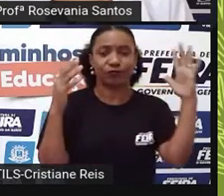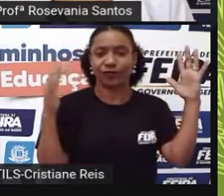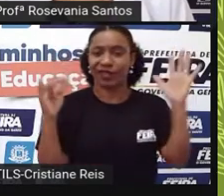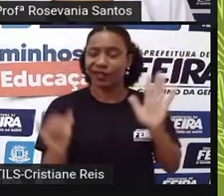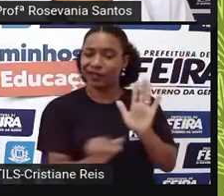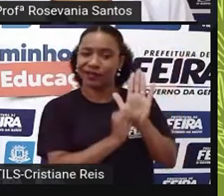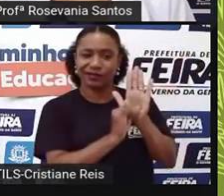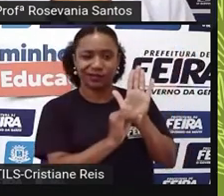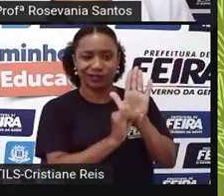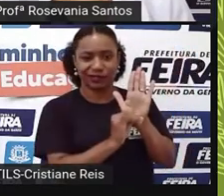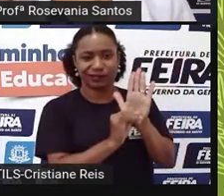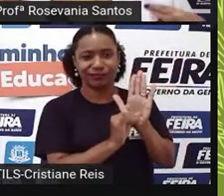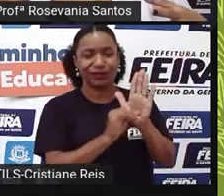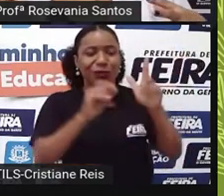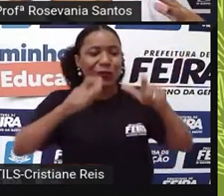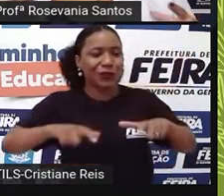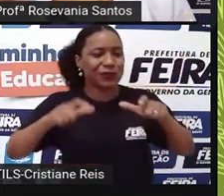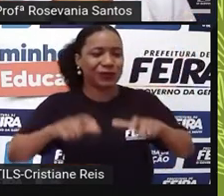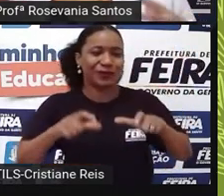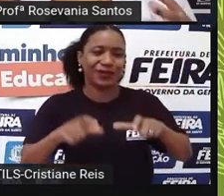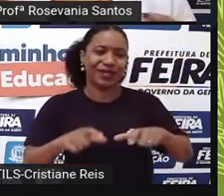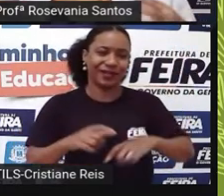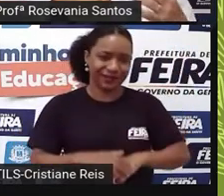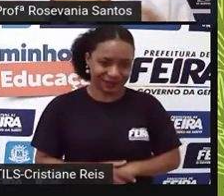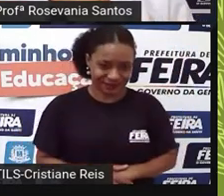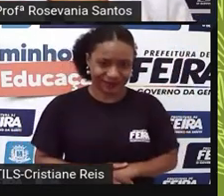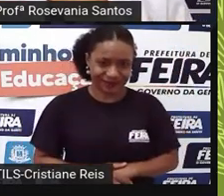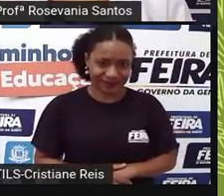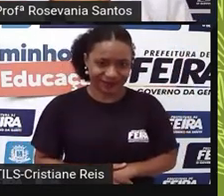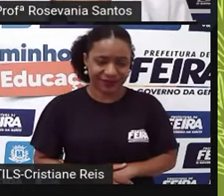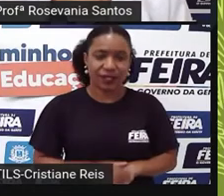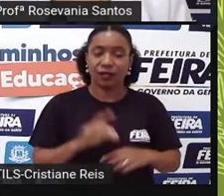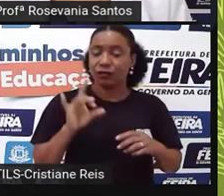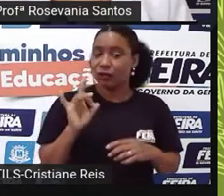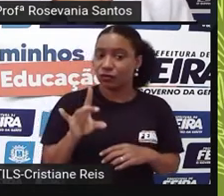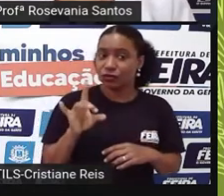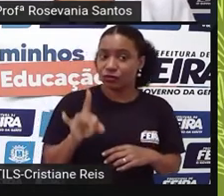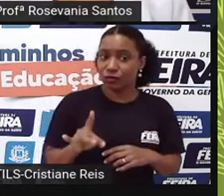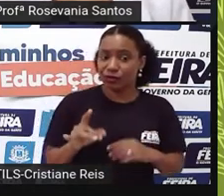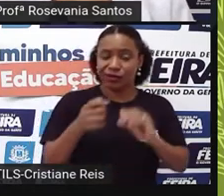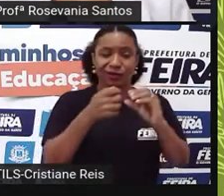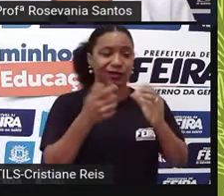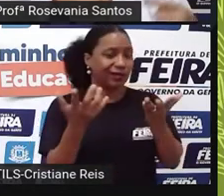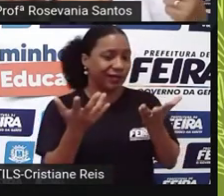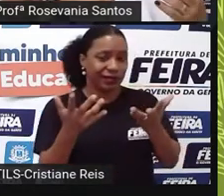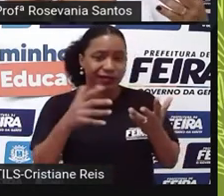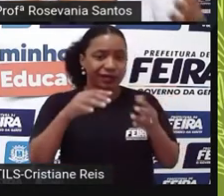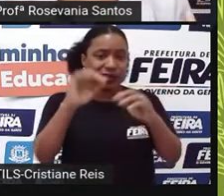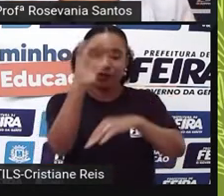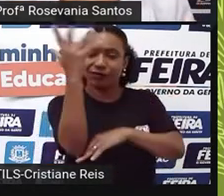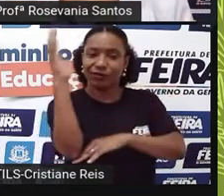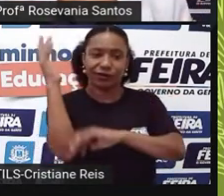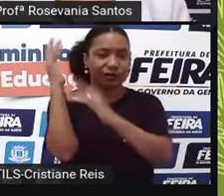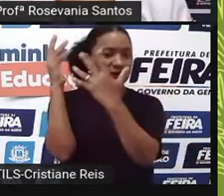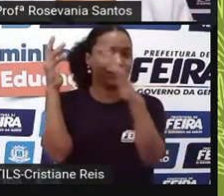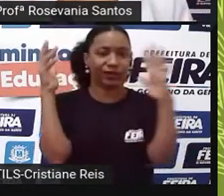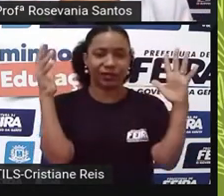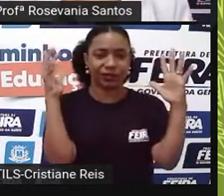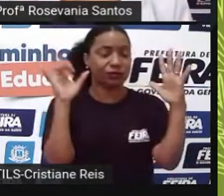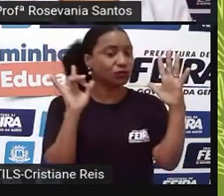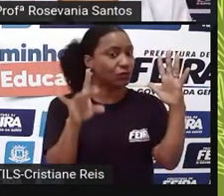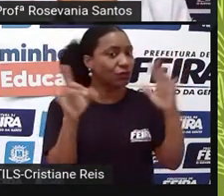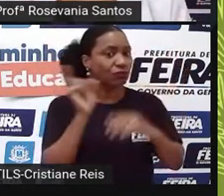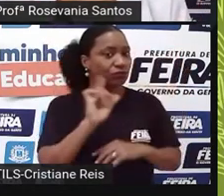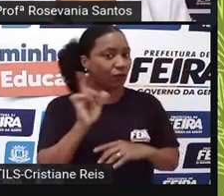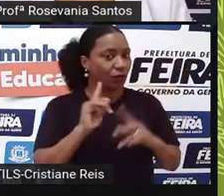grande com esse lugar. Então, você não tá mexendo só com aspectos físicos e econômicos, você mexe também com os